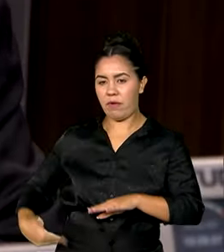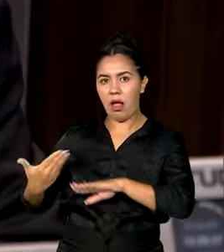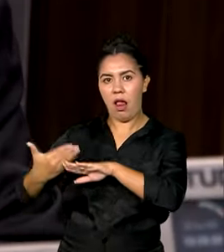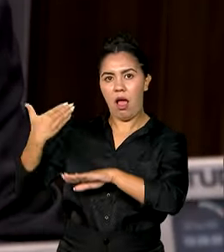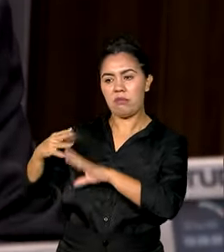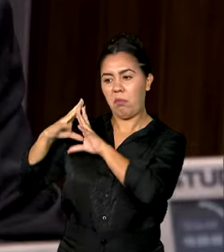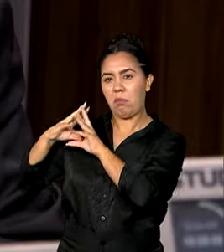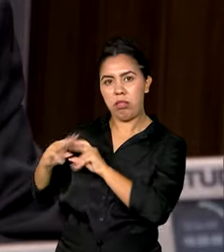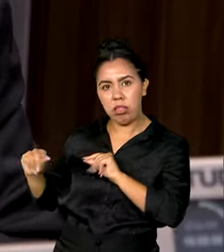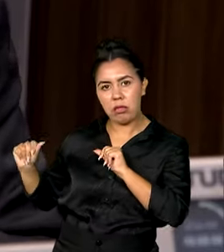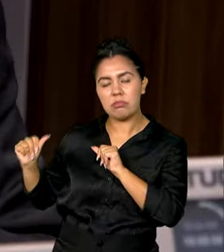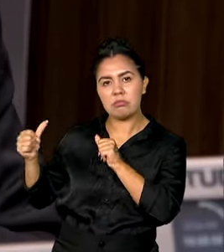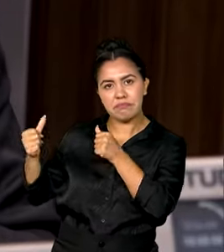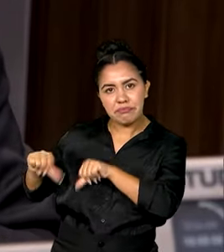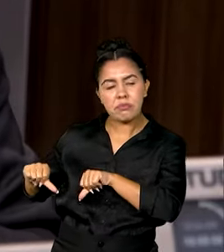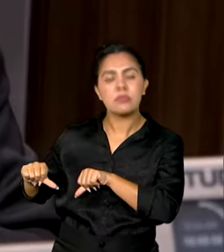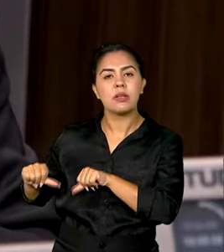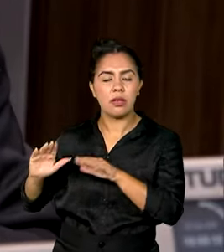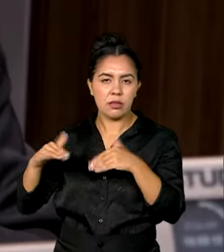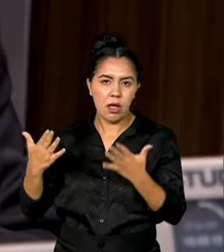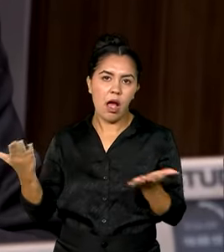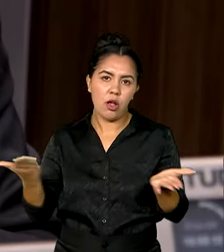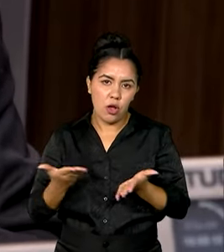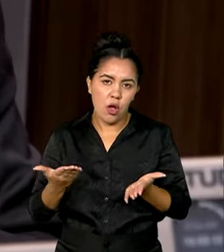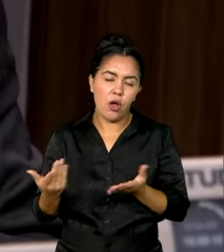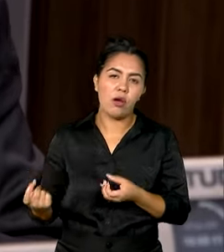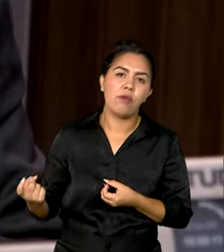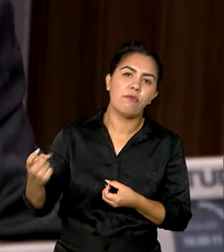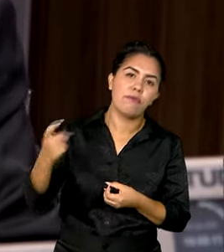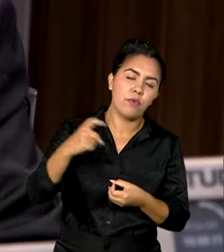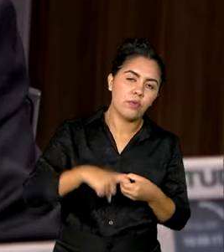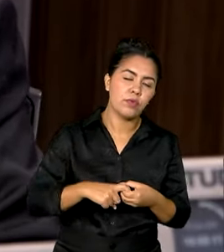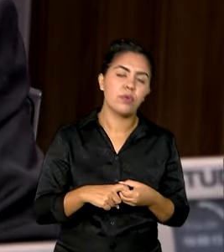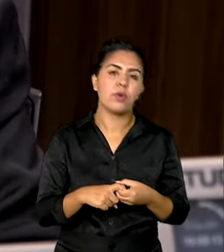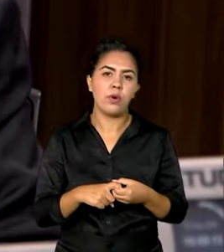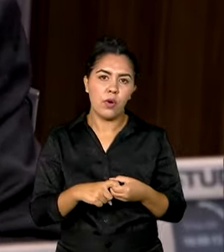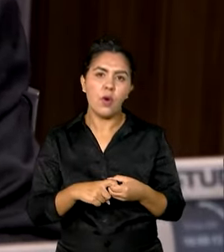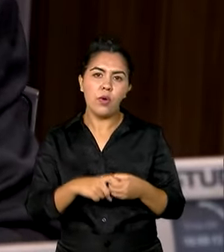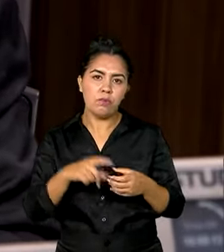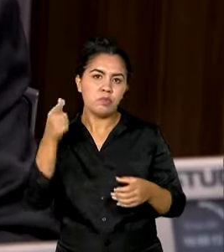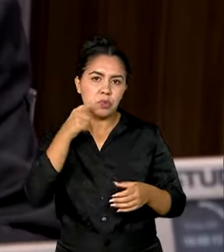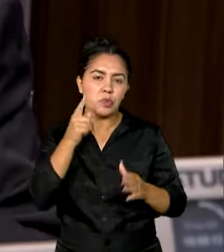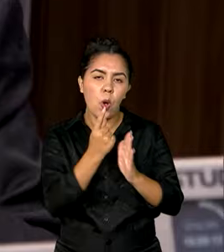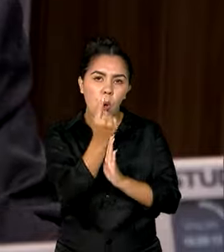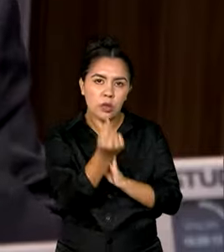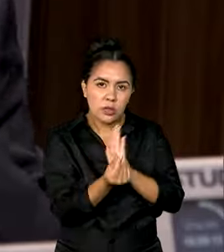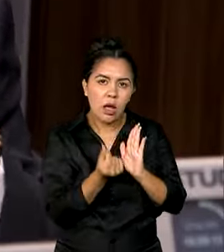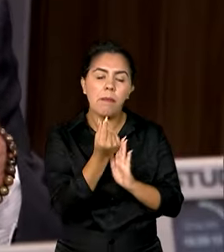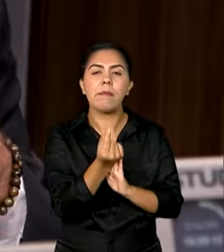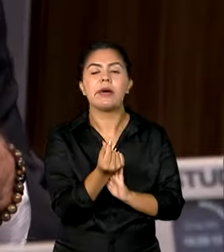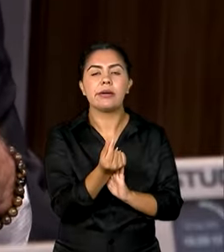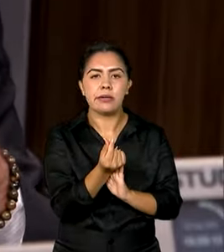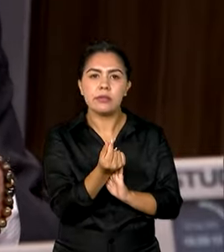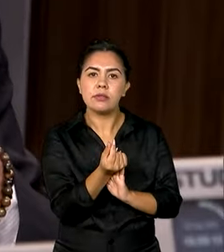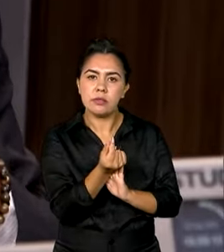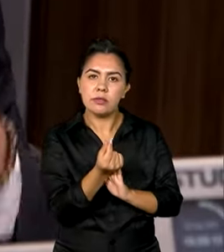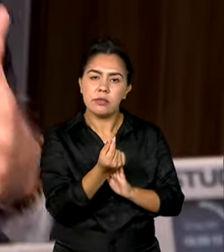Então, a gente voltou a ter orçamento suficiente para que